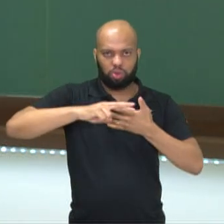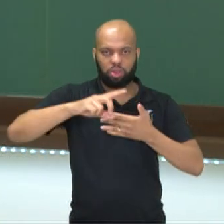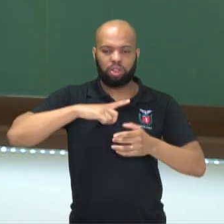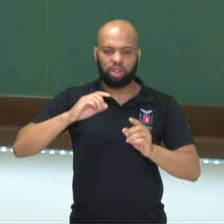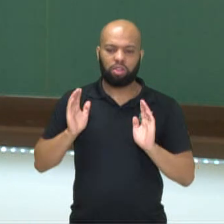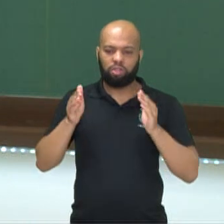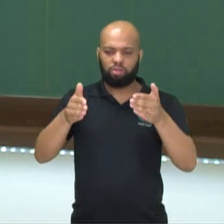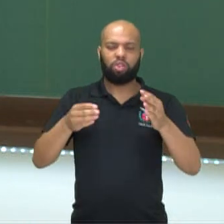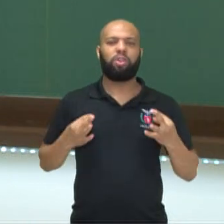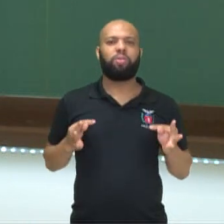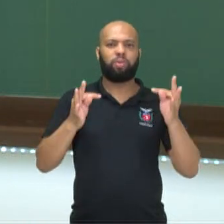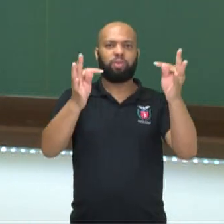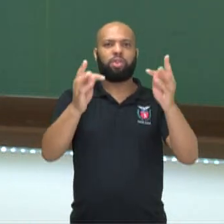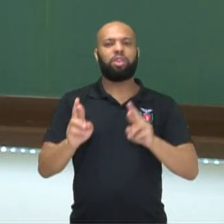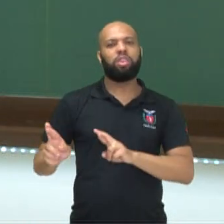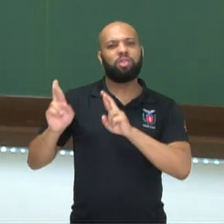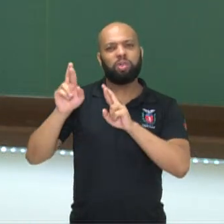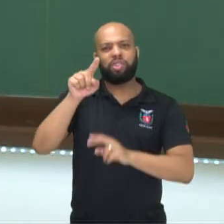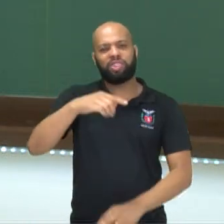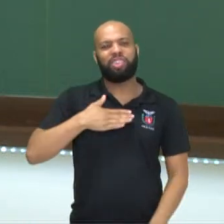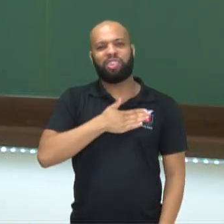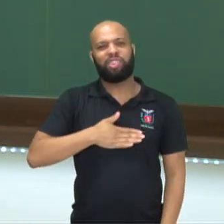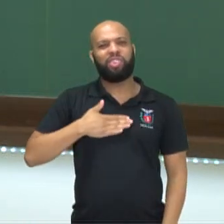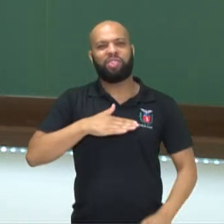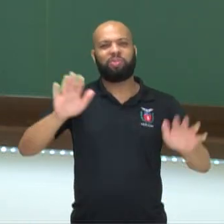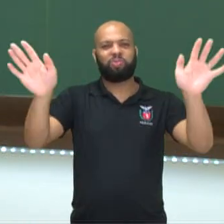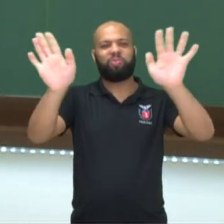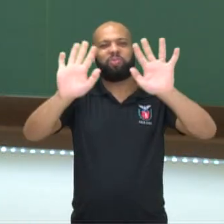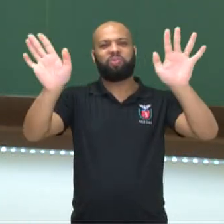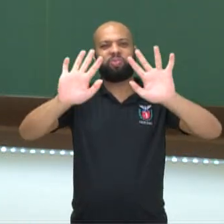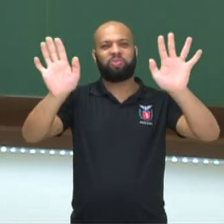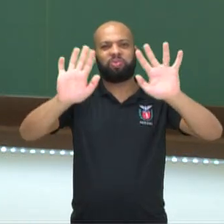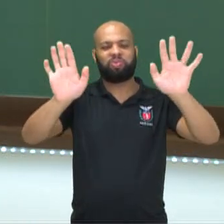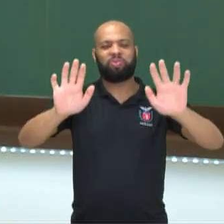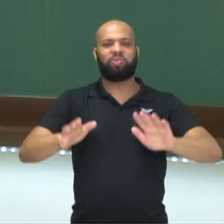ênfase na tecnologia. Espero que vocês tenham gostado e até breve!